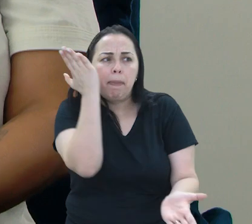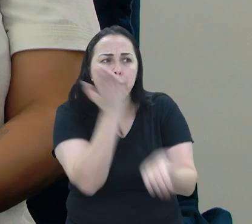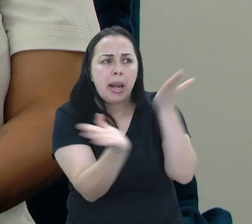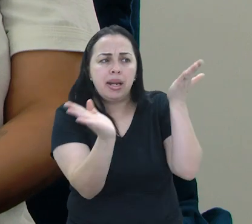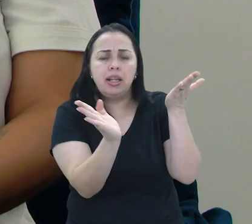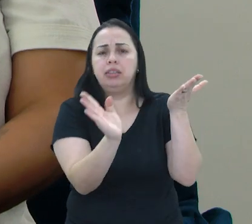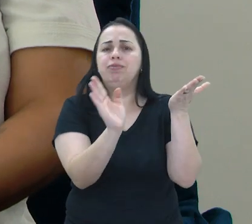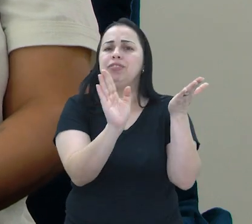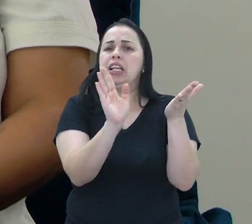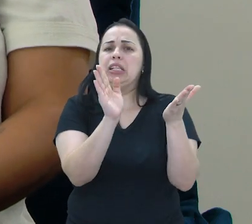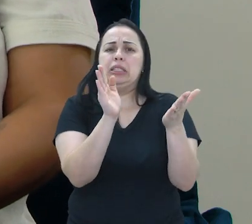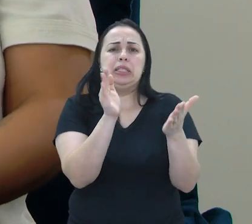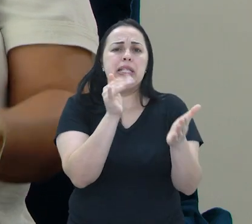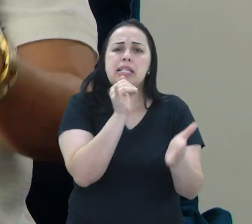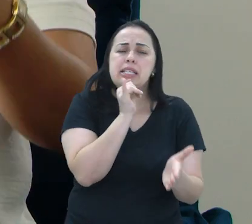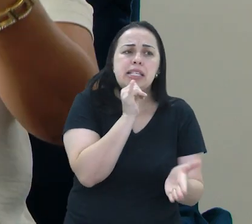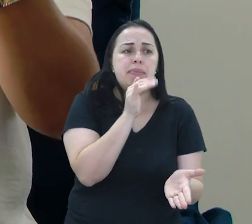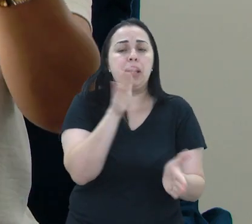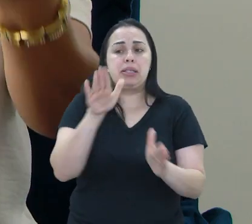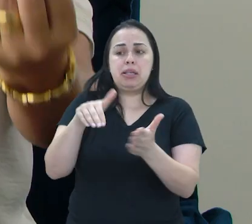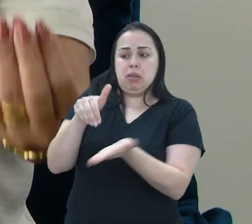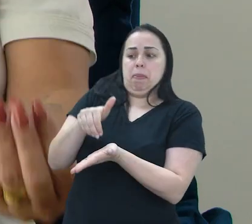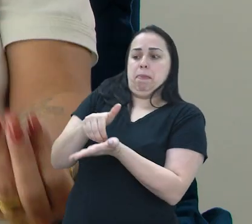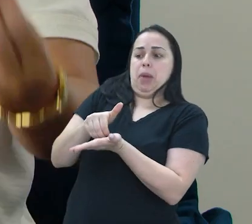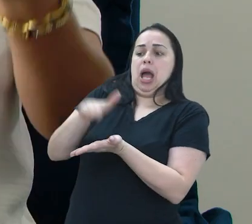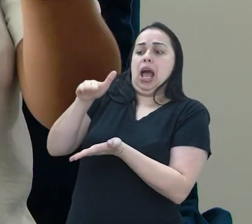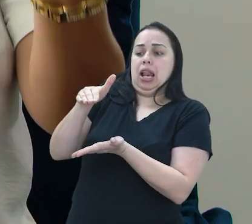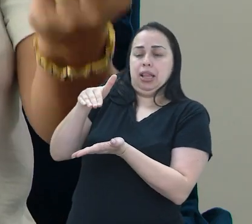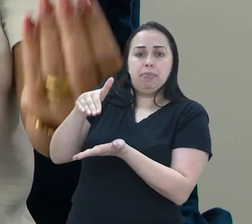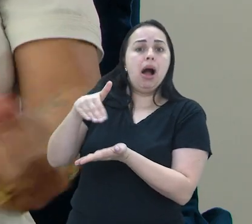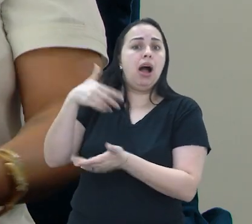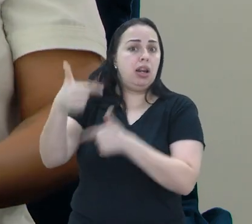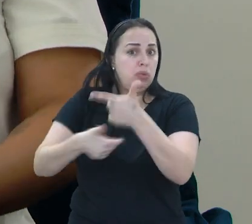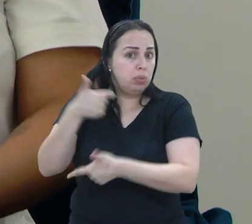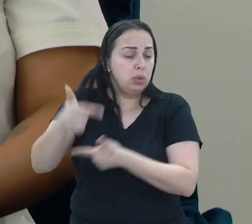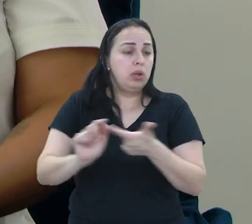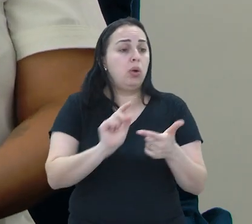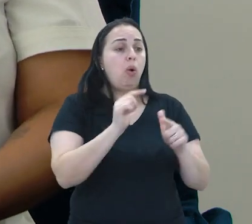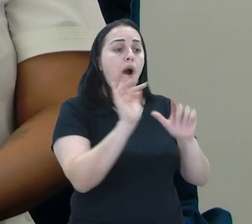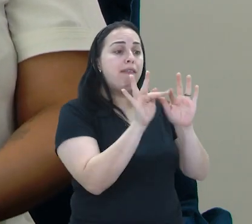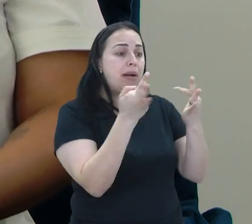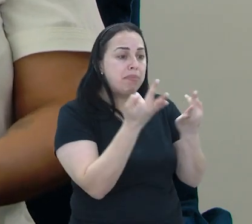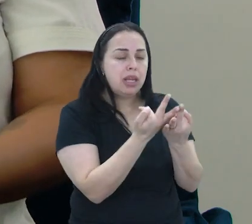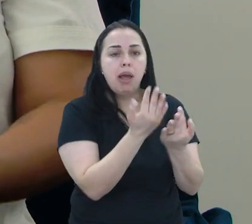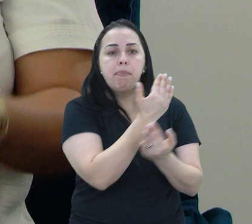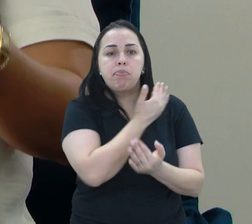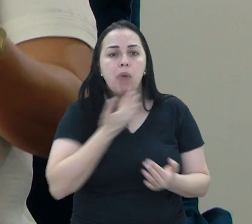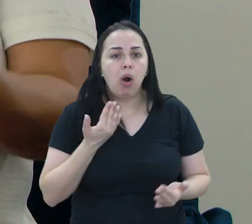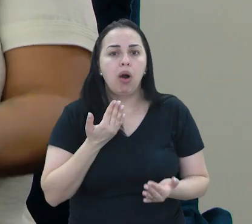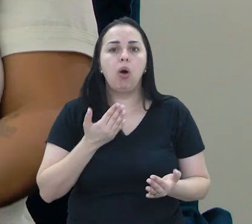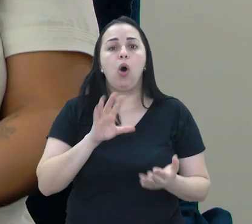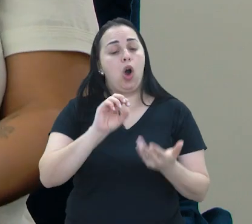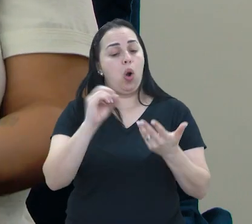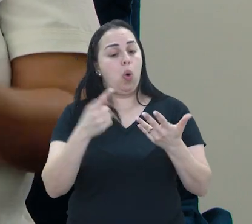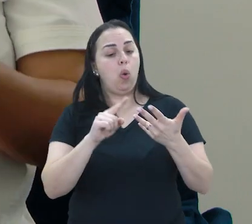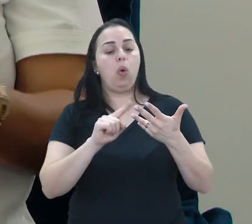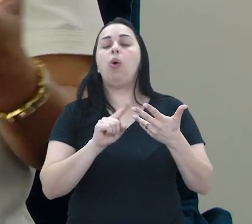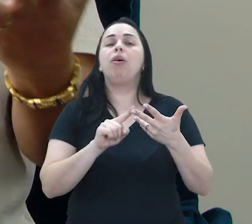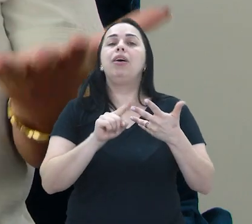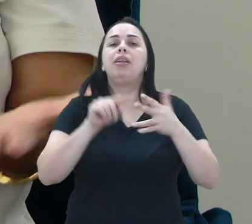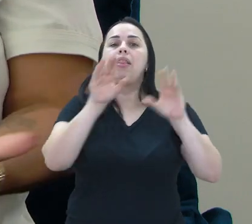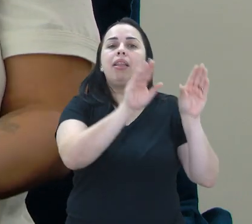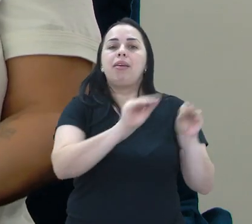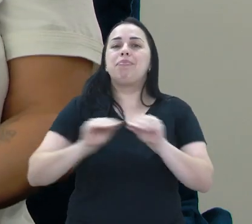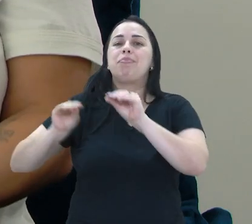de perda, seja ela qual for, seja de uma vida, de uma família, seja de emprego, seja uma mudança de cidade,